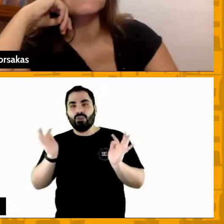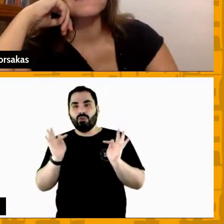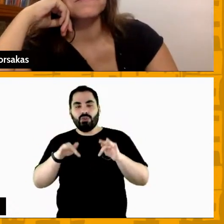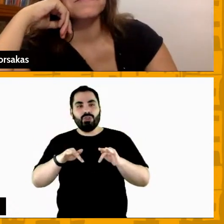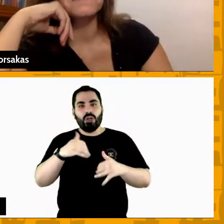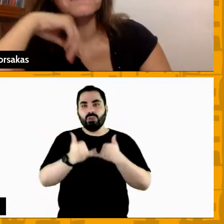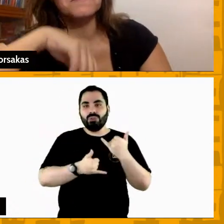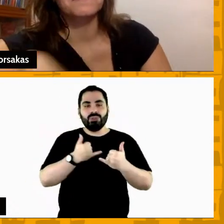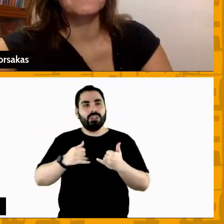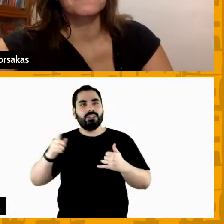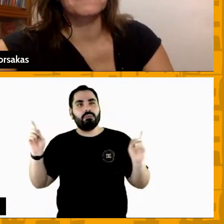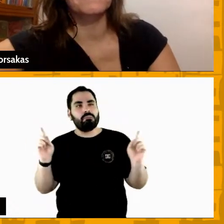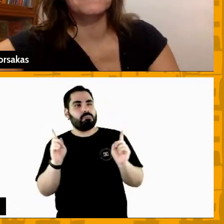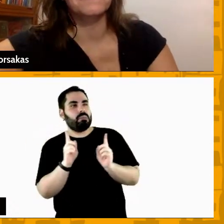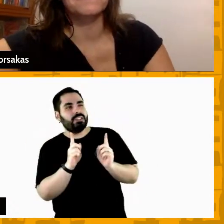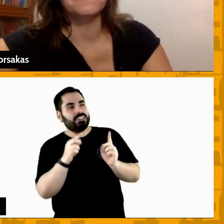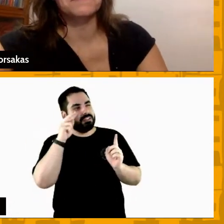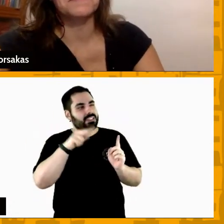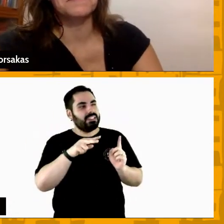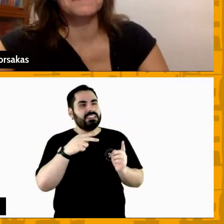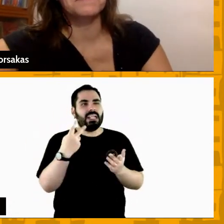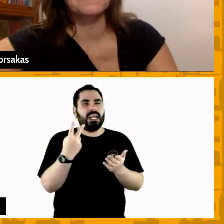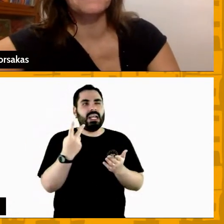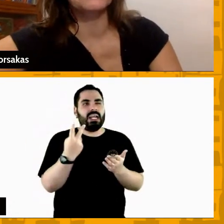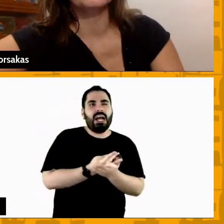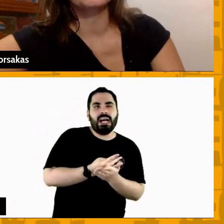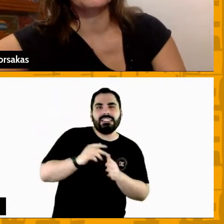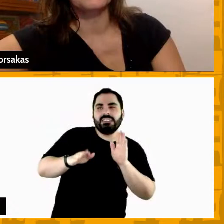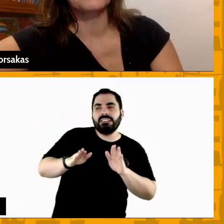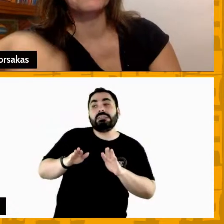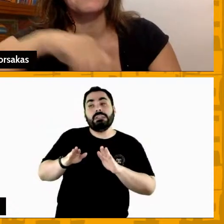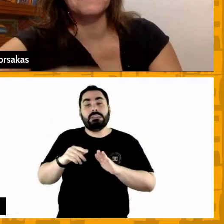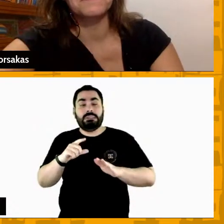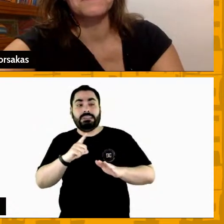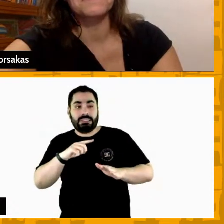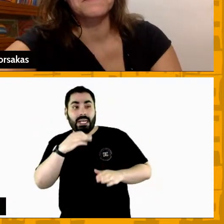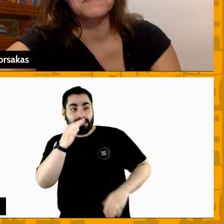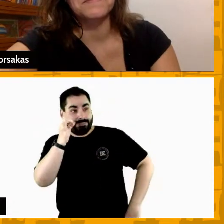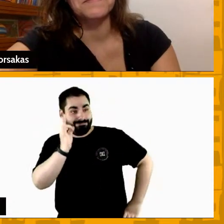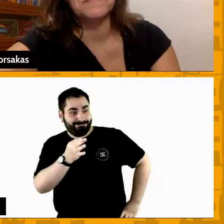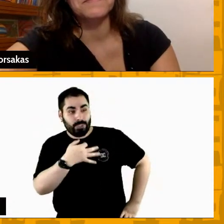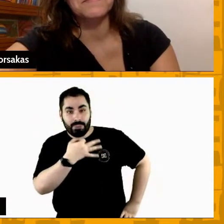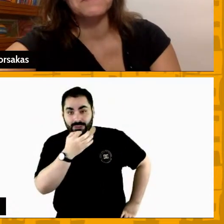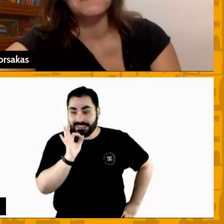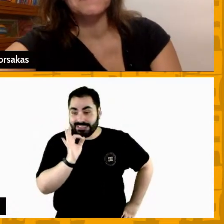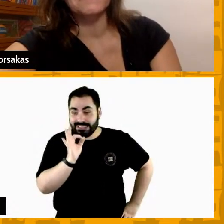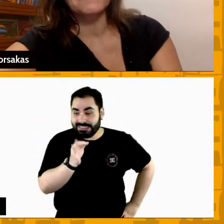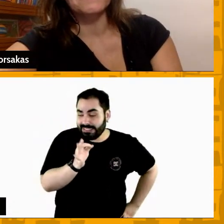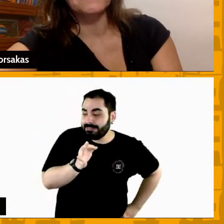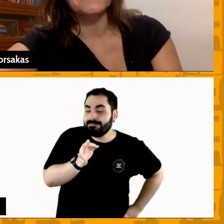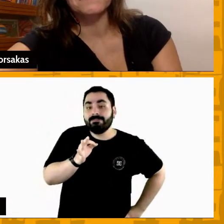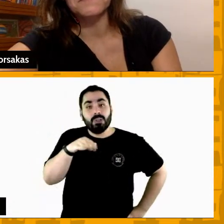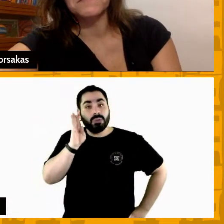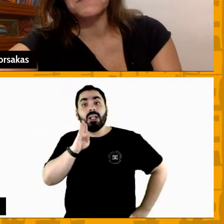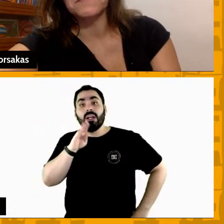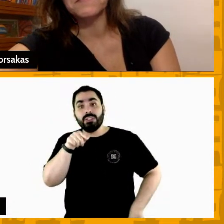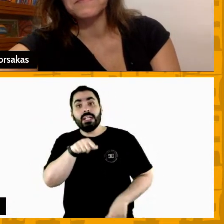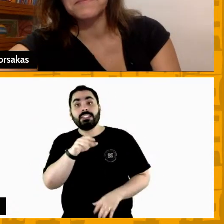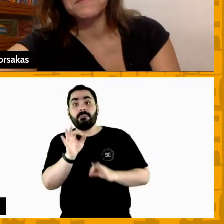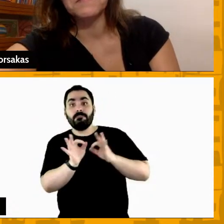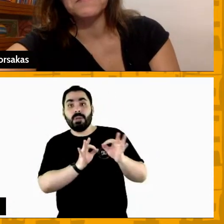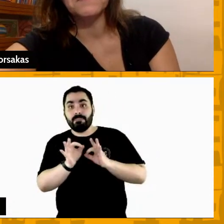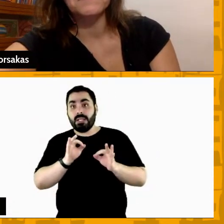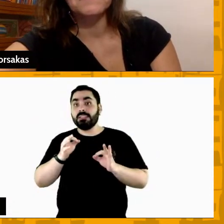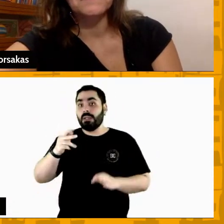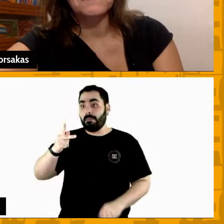caramba mas muitas vezes a gente está certo também é uma relação muito muito legal e essa preparação Paula